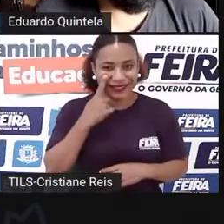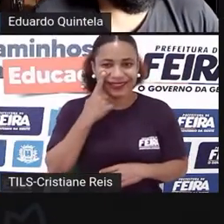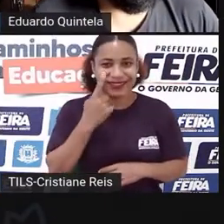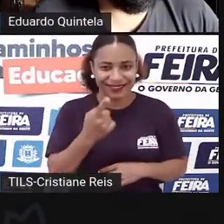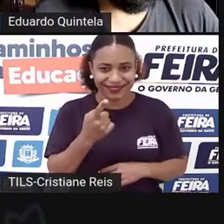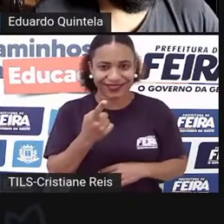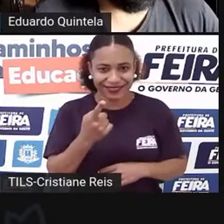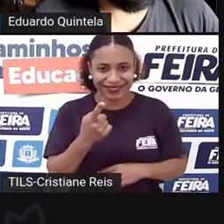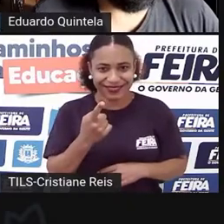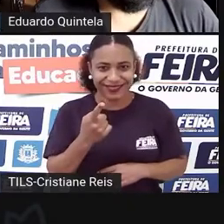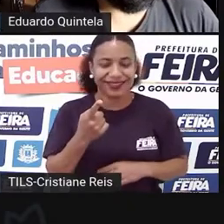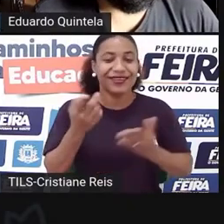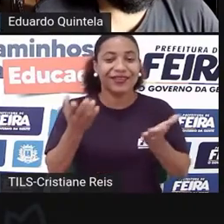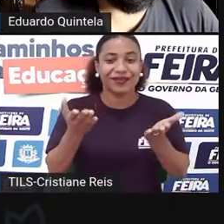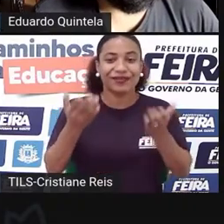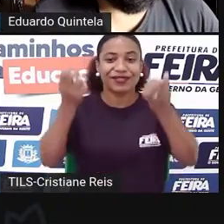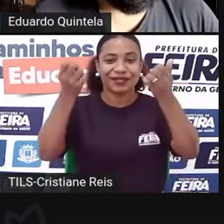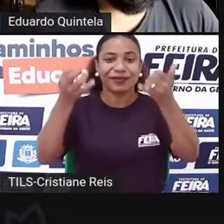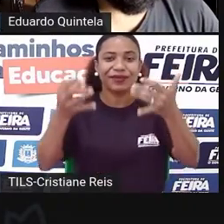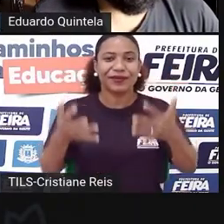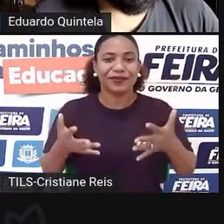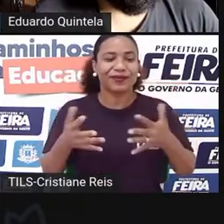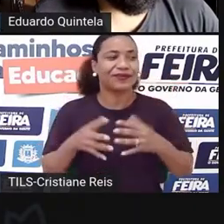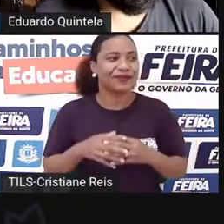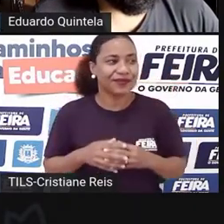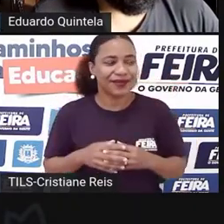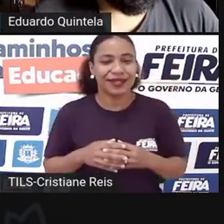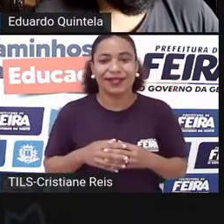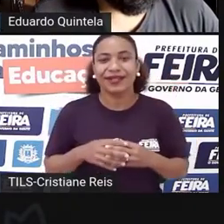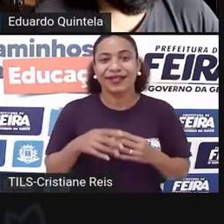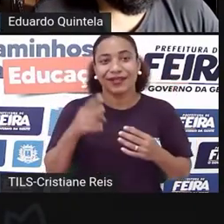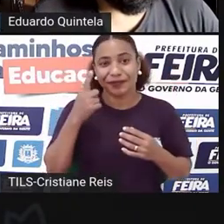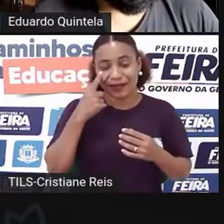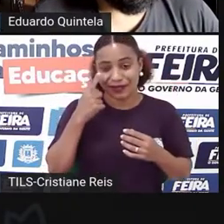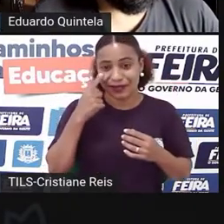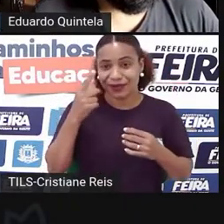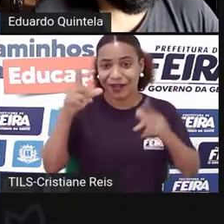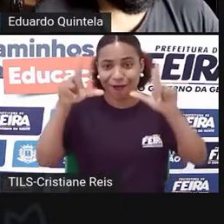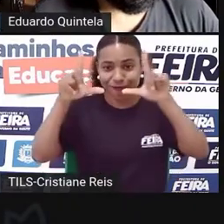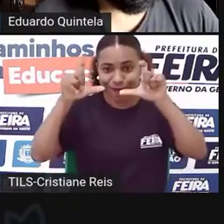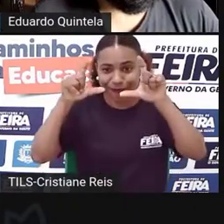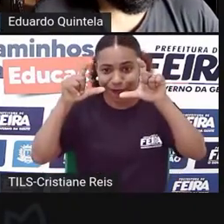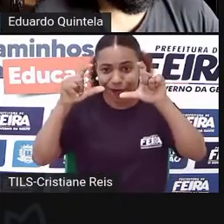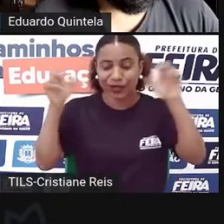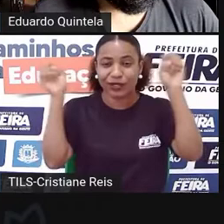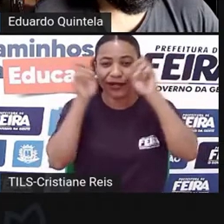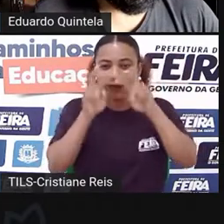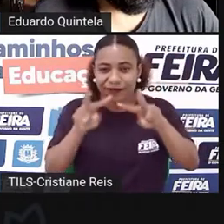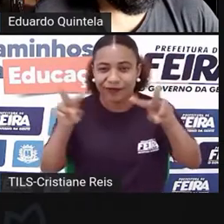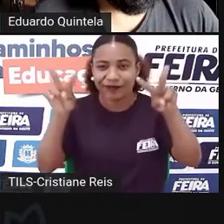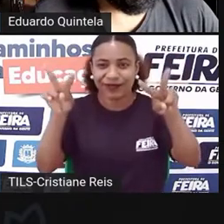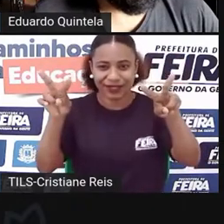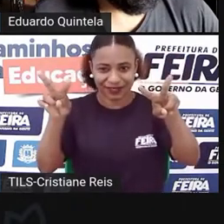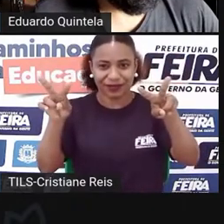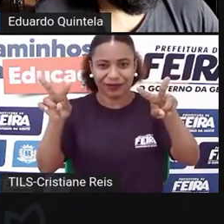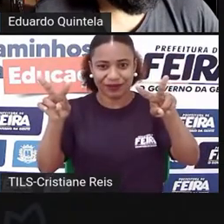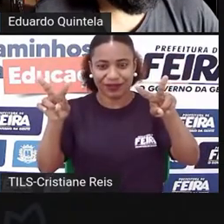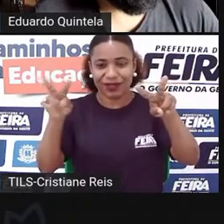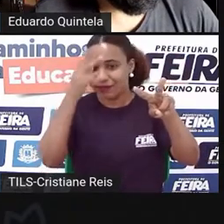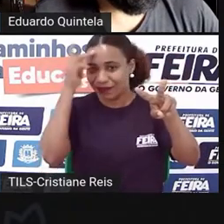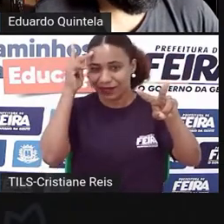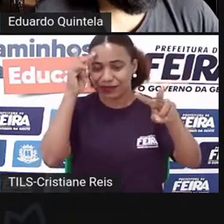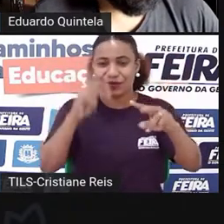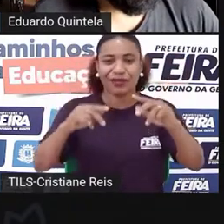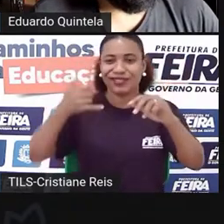puxando um pouquinho do gancho que você falou, que a visão do fotógrafo é bem diferente da visão de uma pessoa que simplesmente tem um